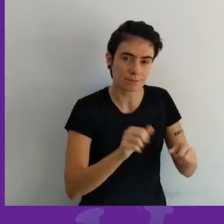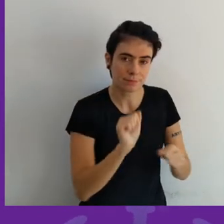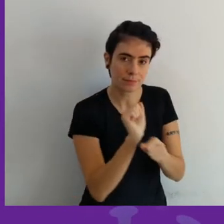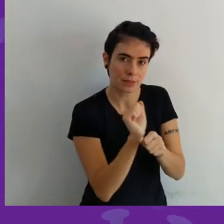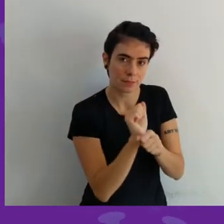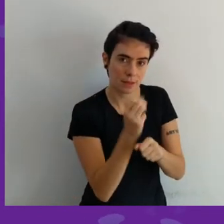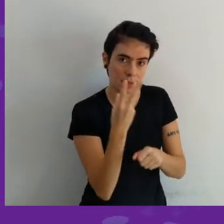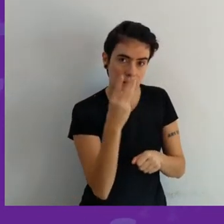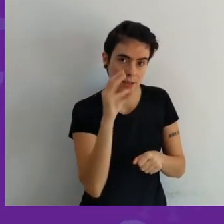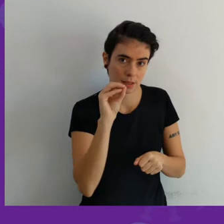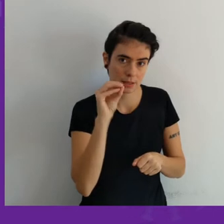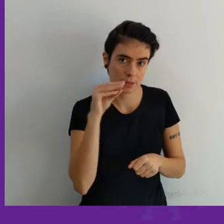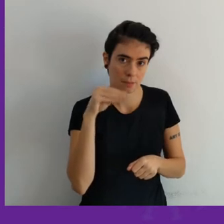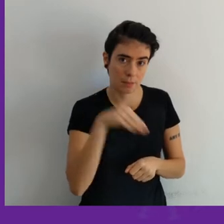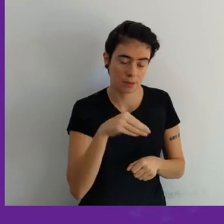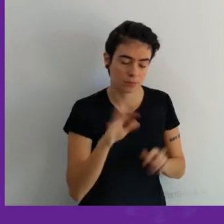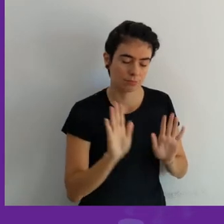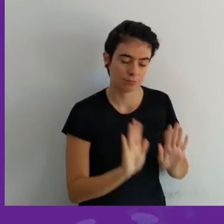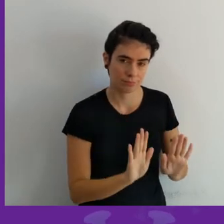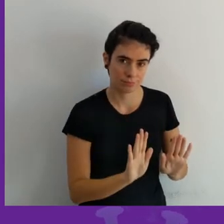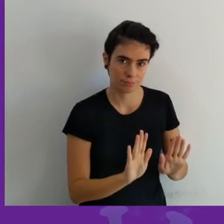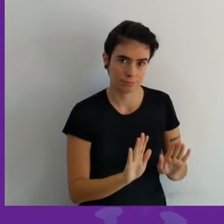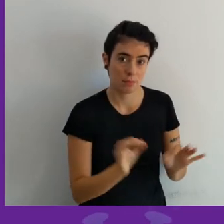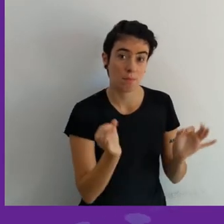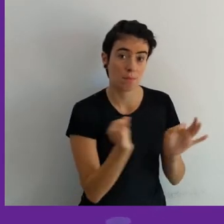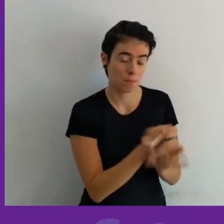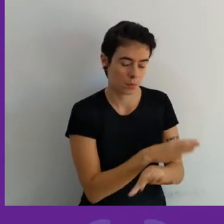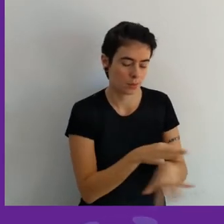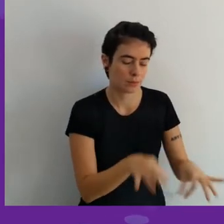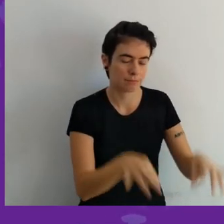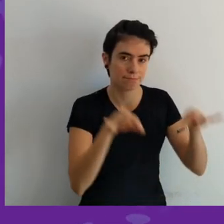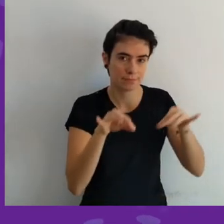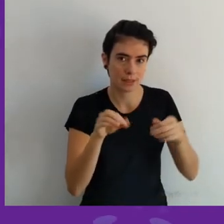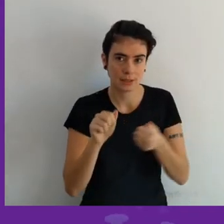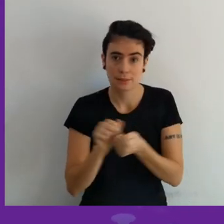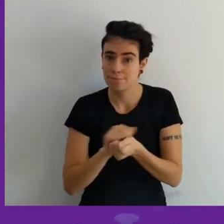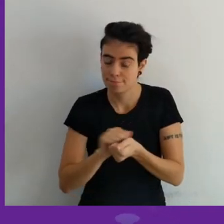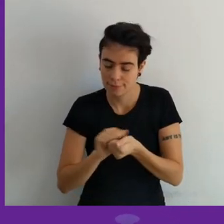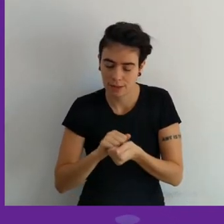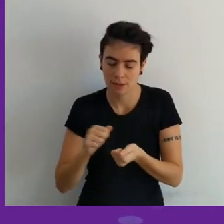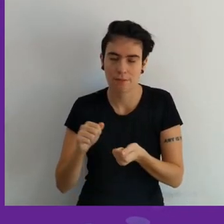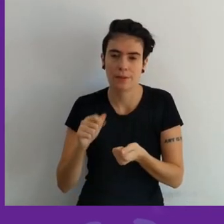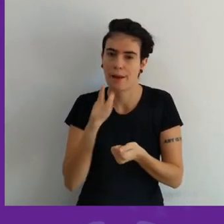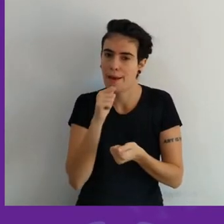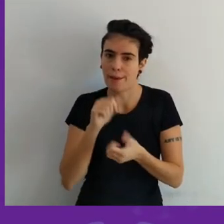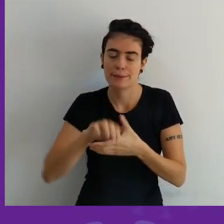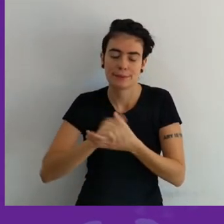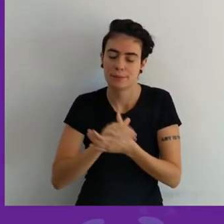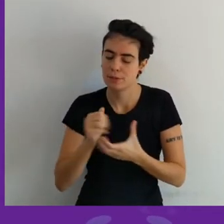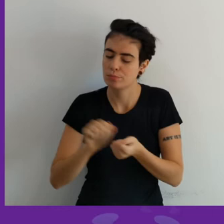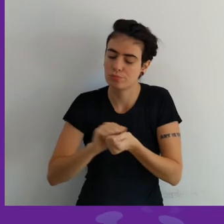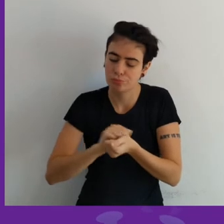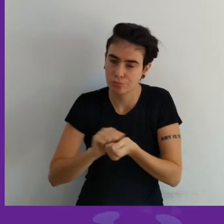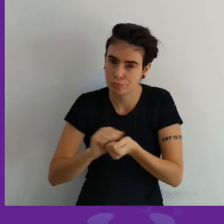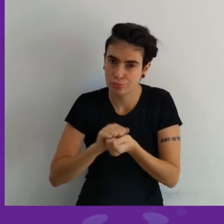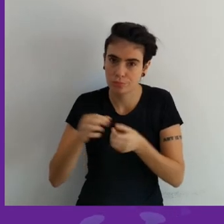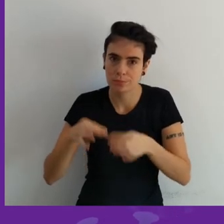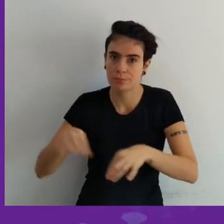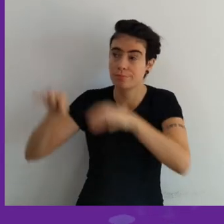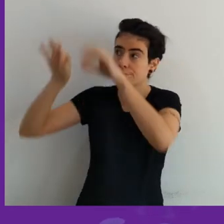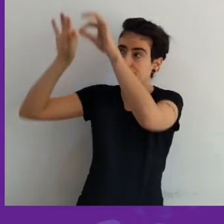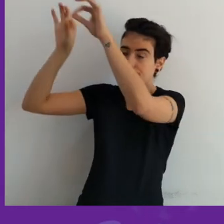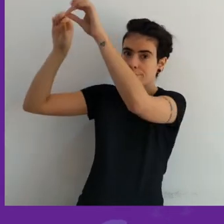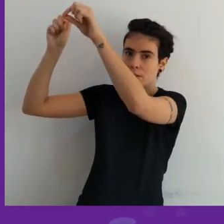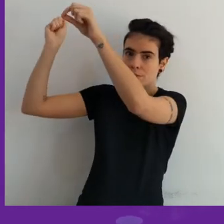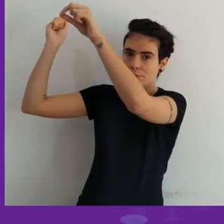então 10 ml de água sanitária com meio litro de água comum e aí nessa mistura a gente coloca a máscara de molho durante